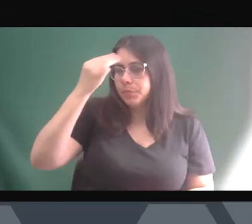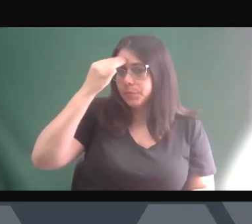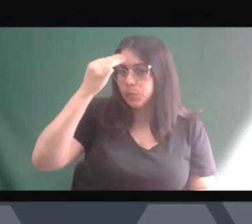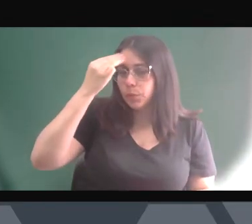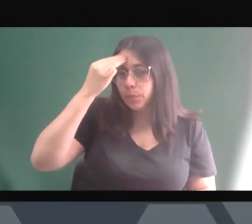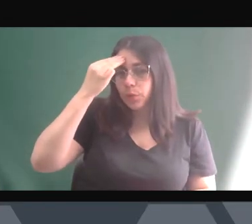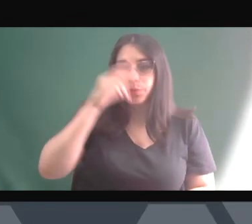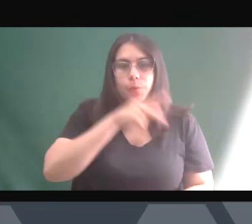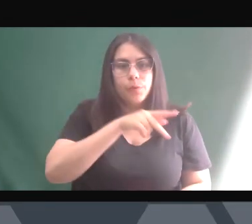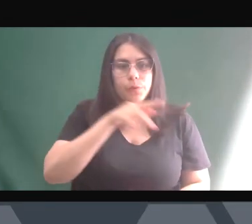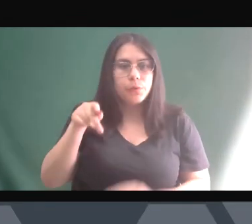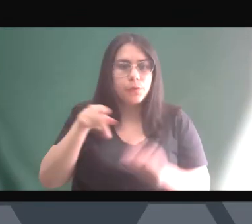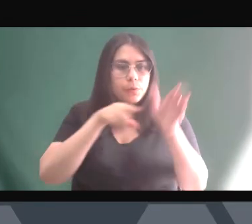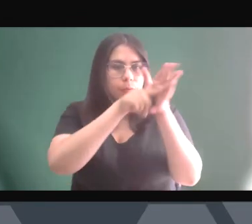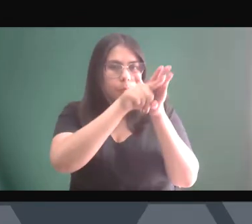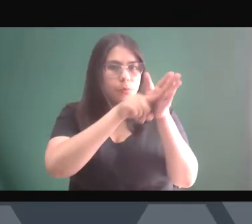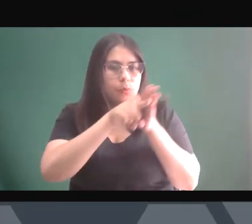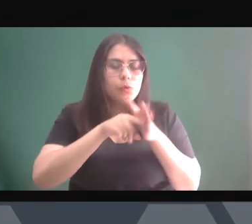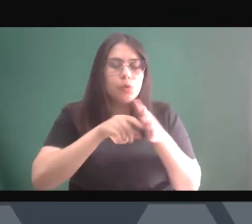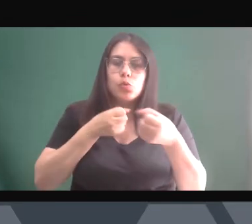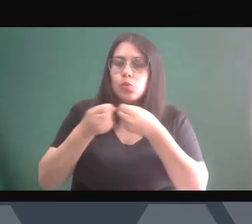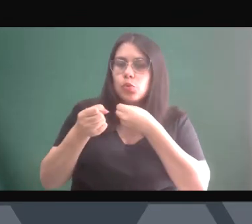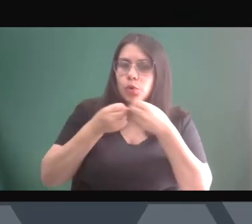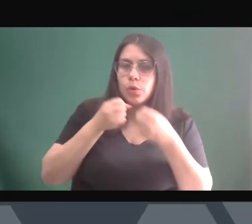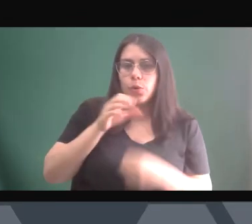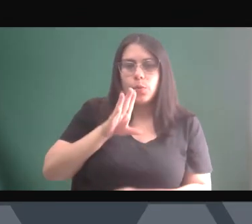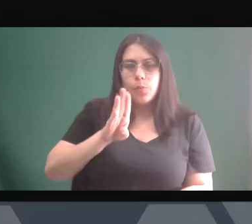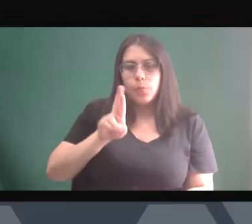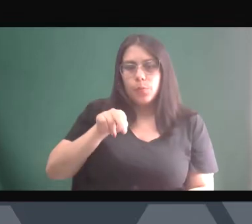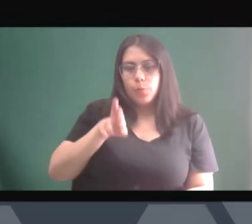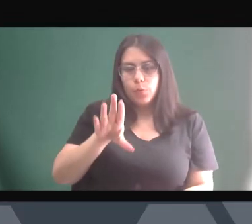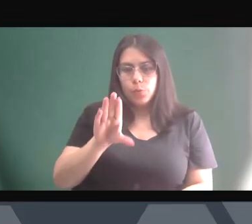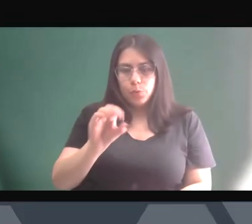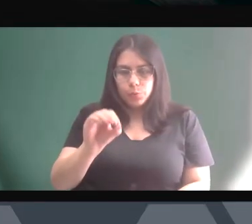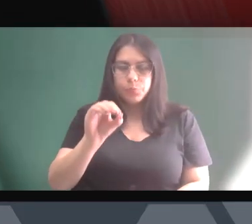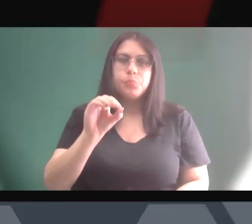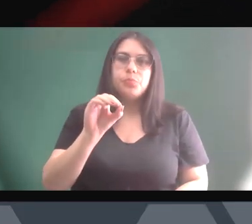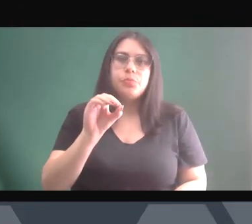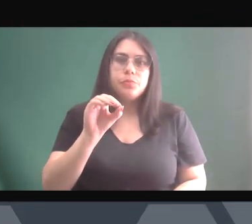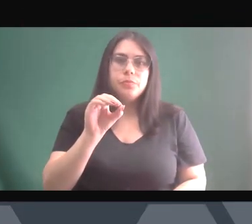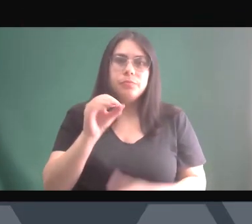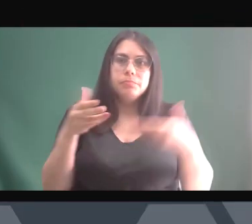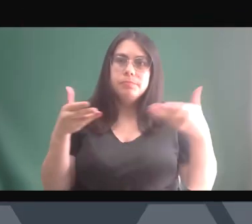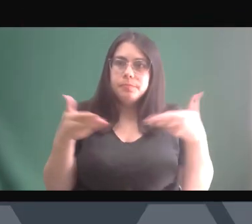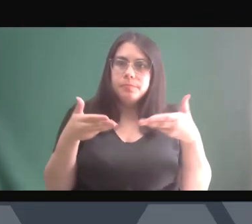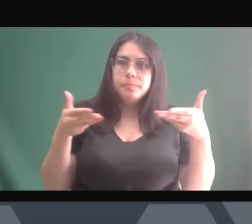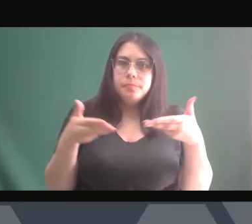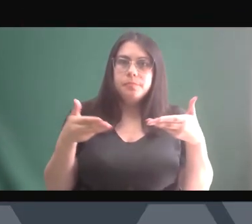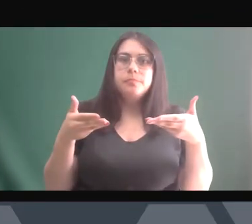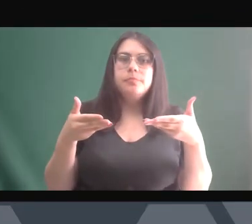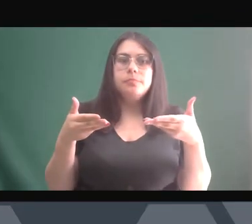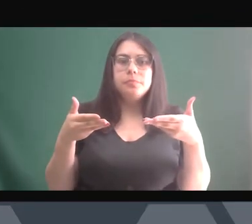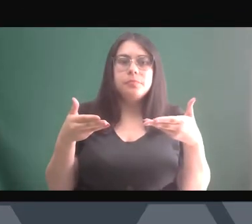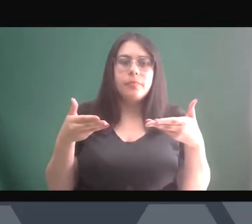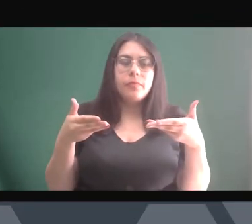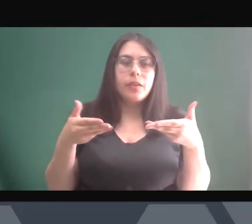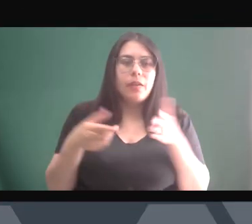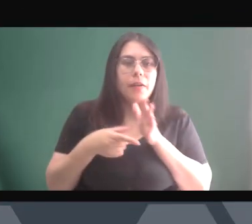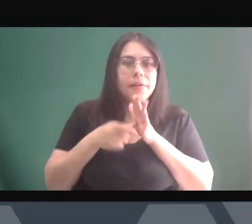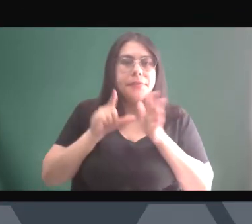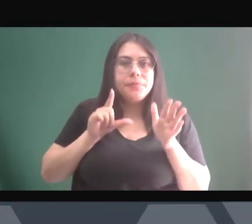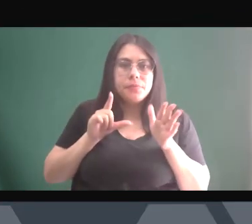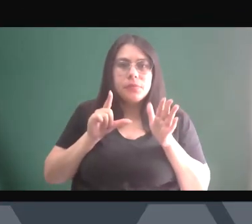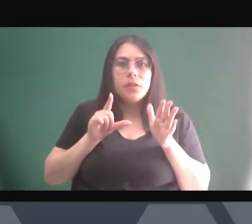professor, pesquisador, jornalista Bruno Paes Mansos, queria antes de passar a palavra para ele,